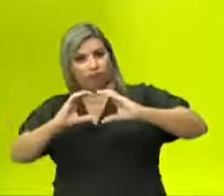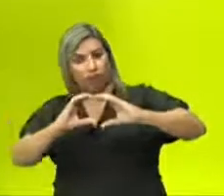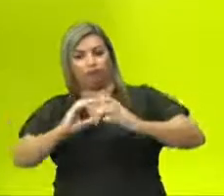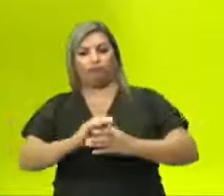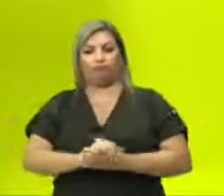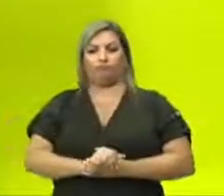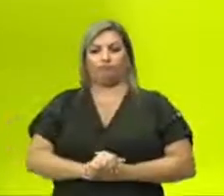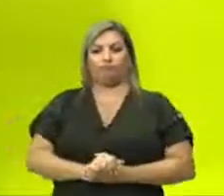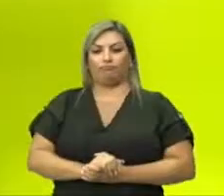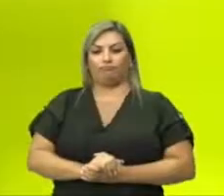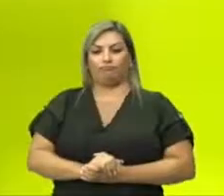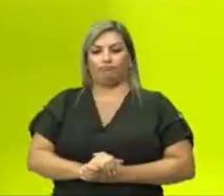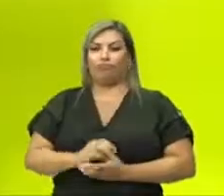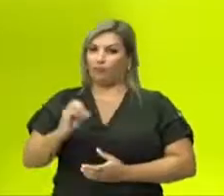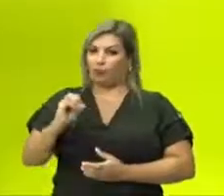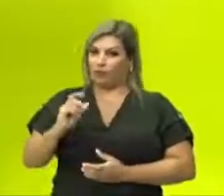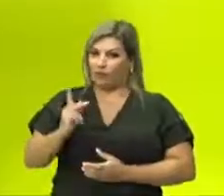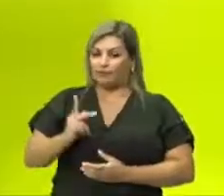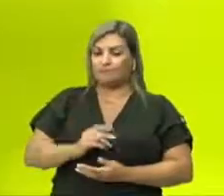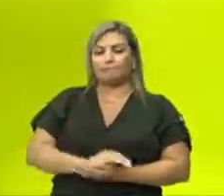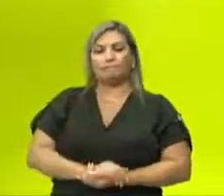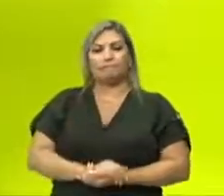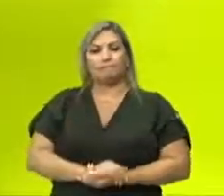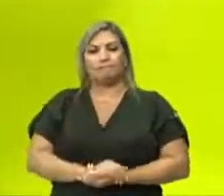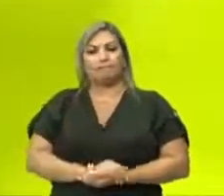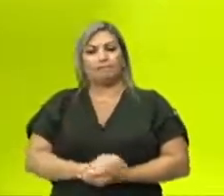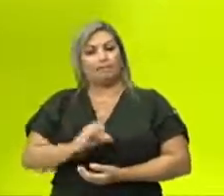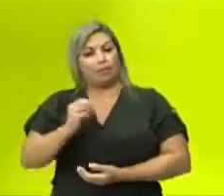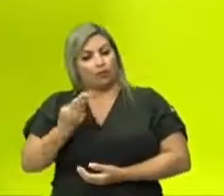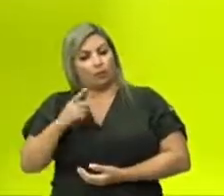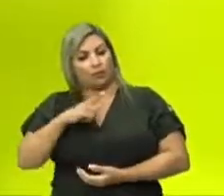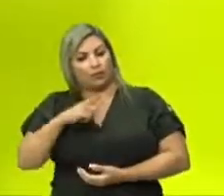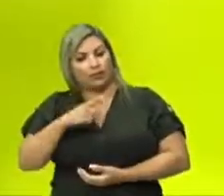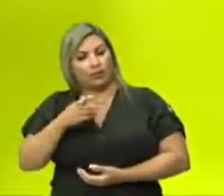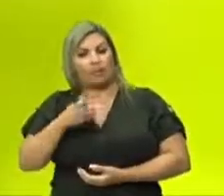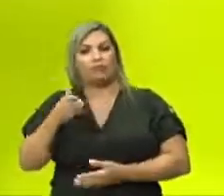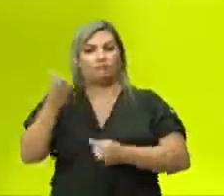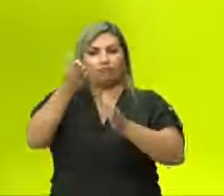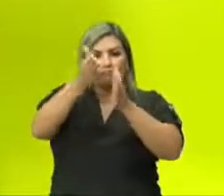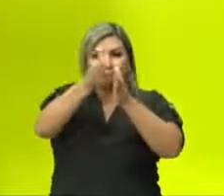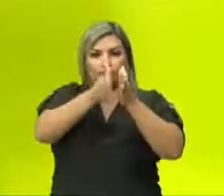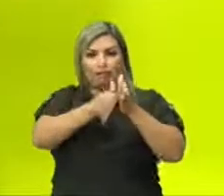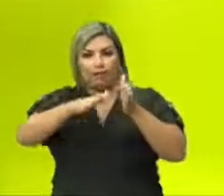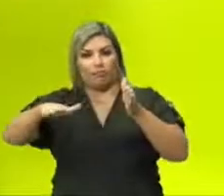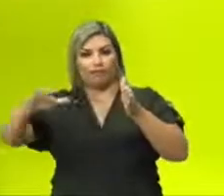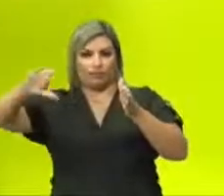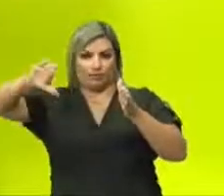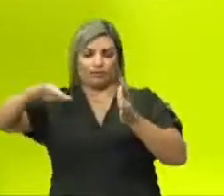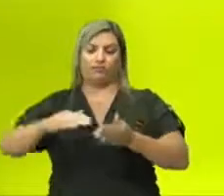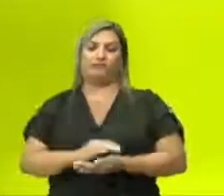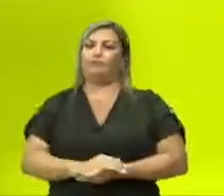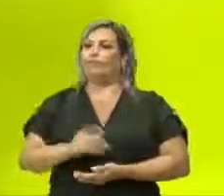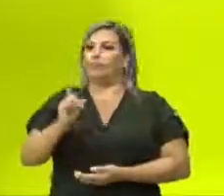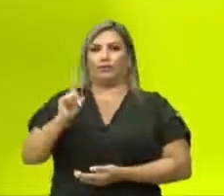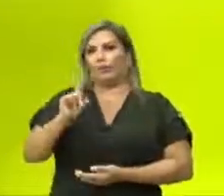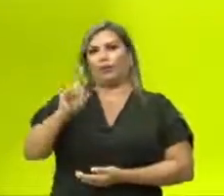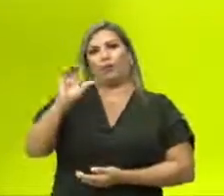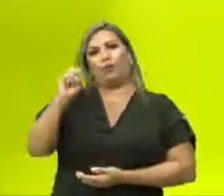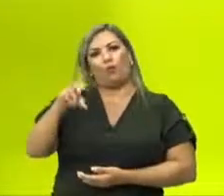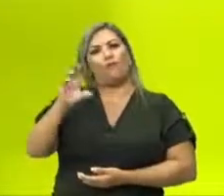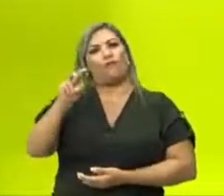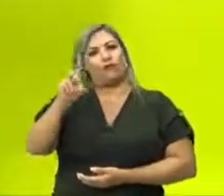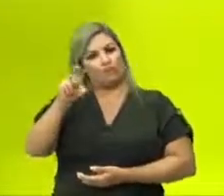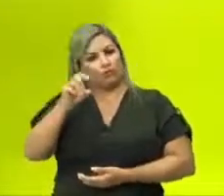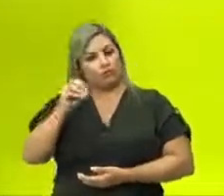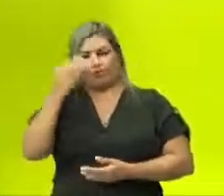A face, tem uma das faces nesse sentido. Ou tem reentrância. Se tiver reentrância, não é convexo.